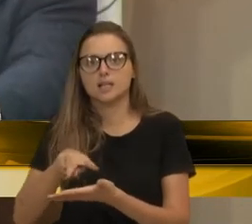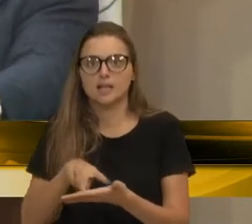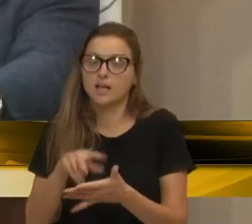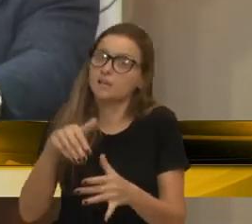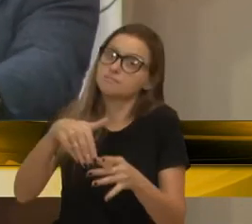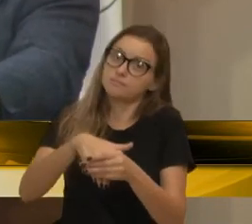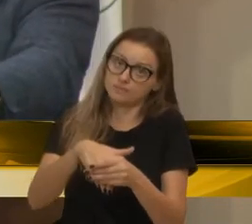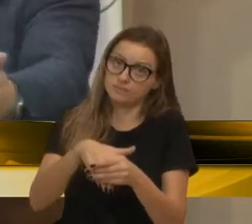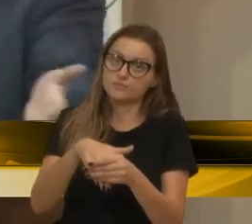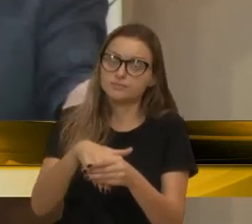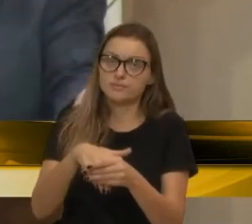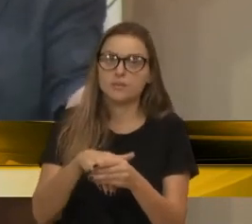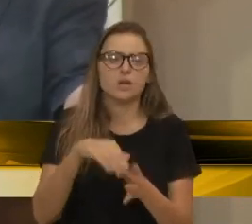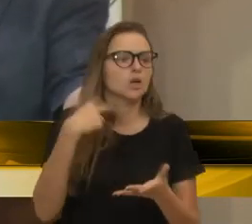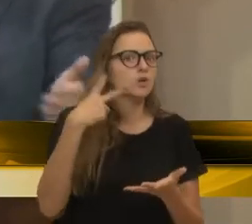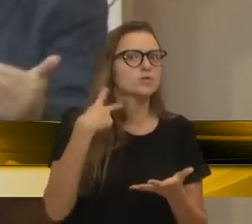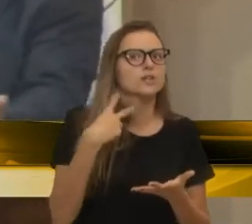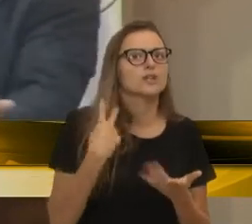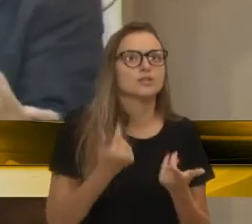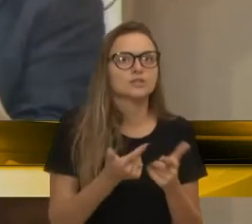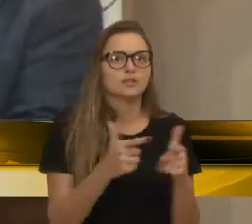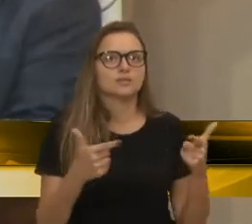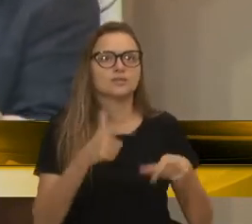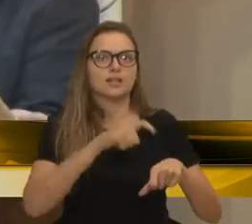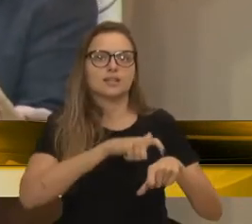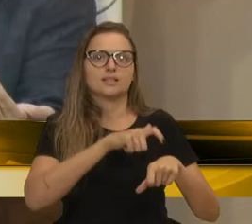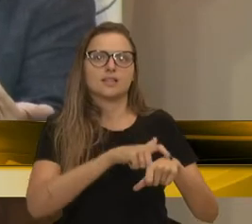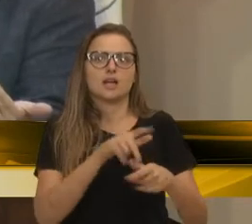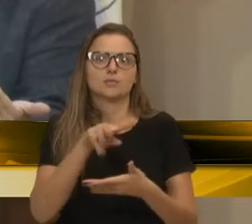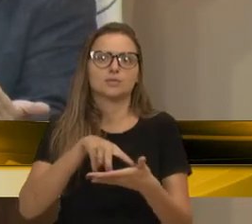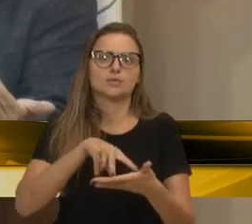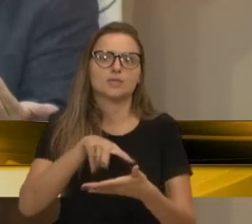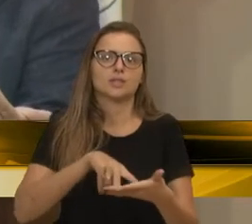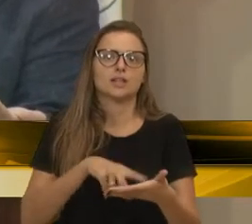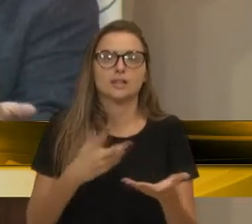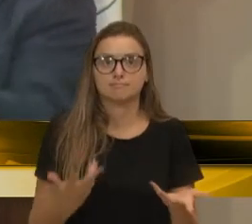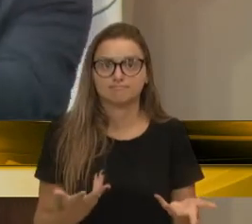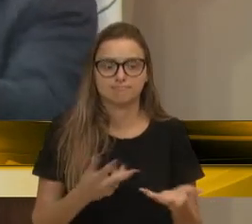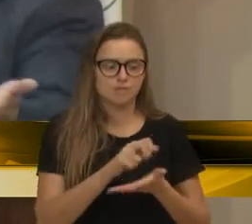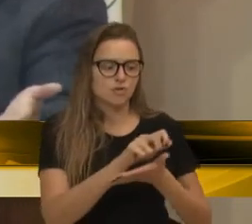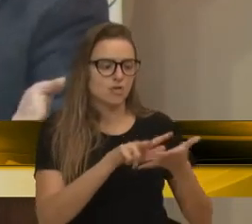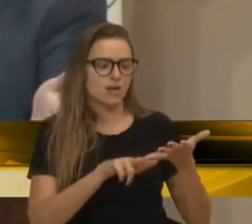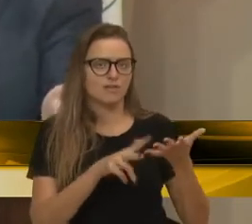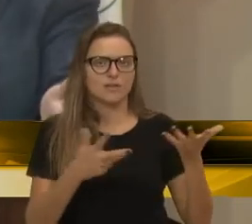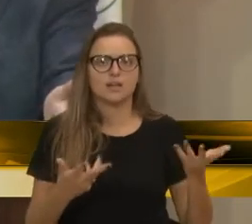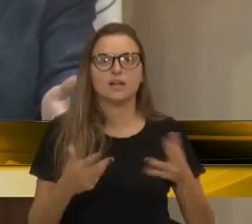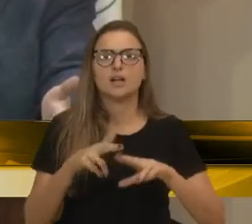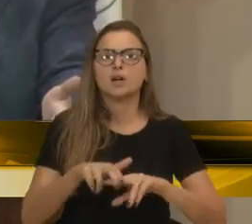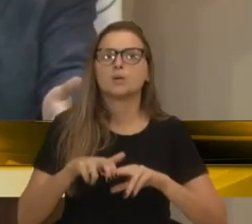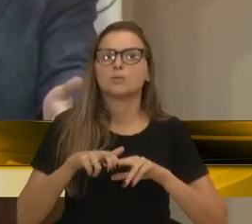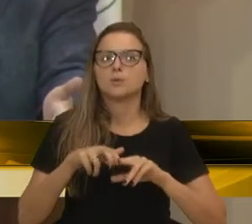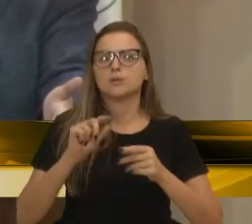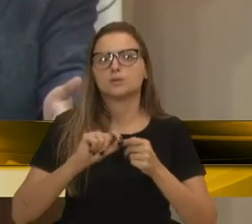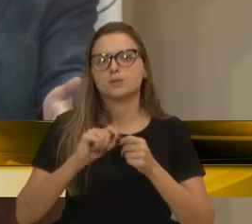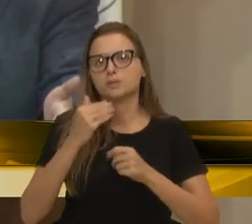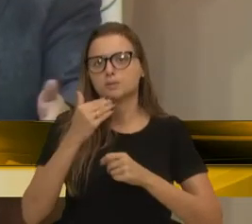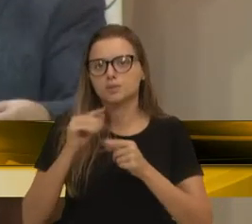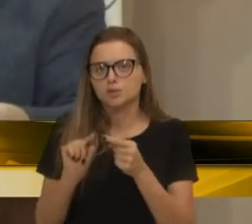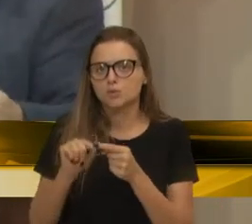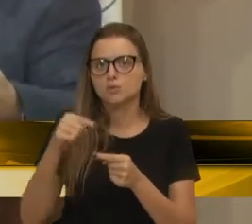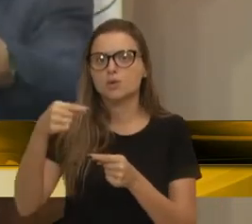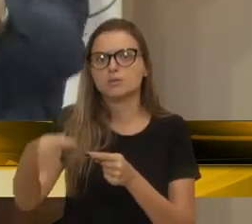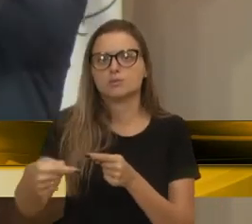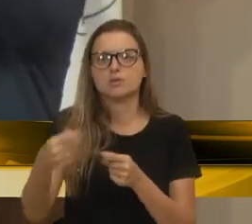votado. Os vereadores não têm tempo sequer de ler, de analisar, por isso que fiz o pedido de adiamento, para que